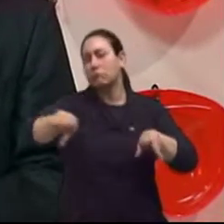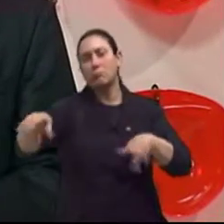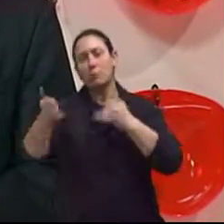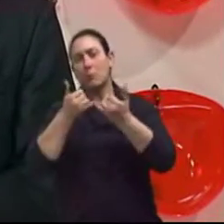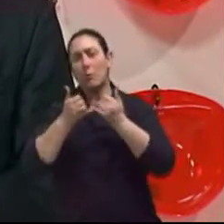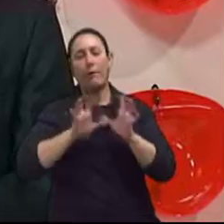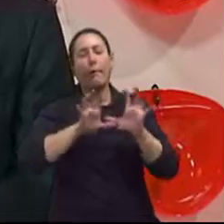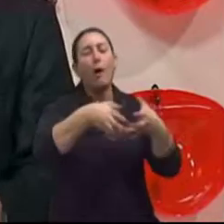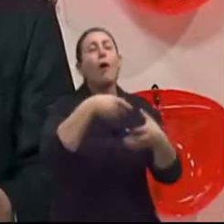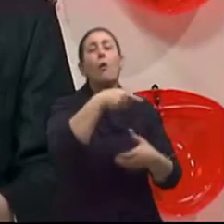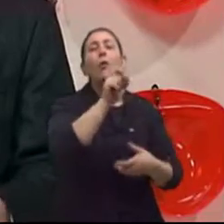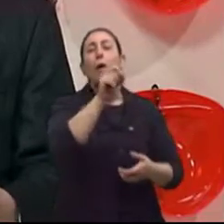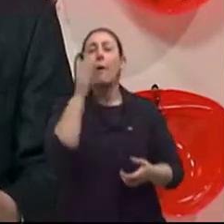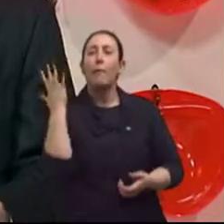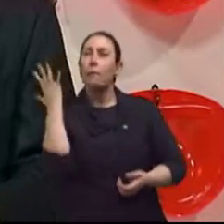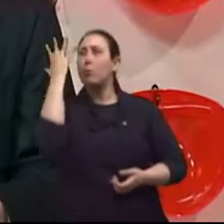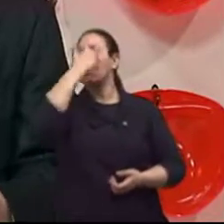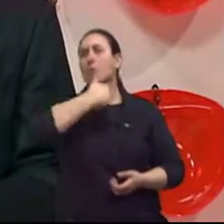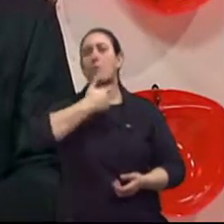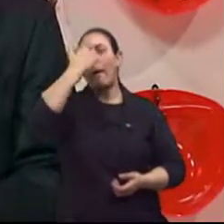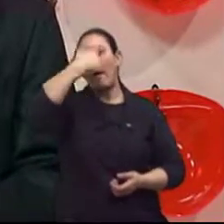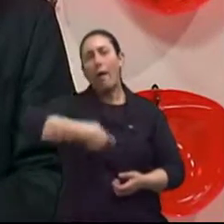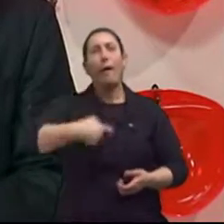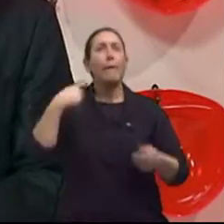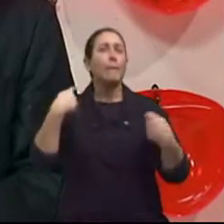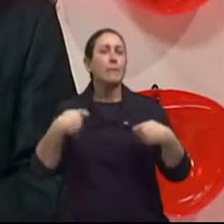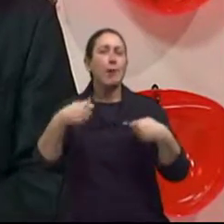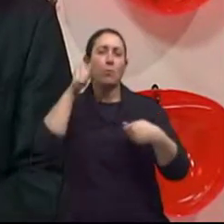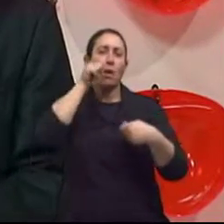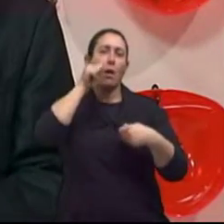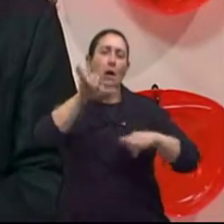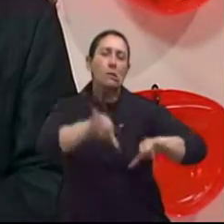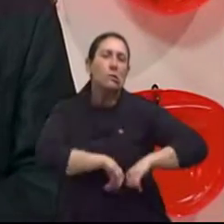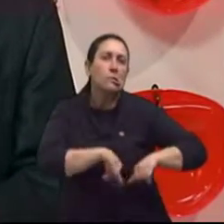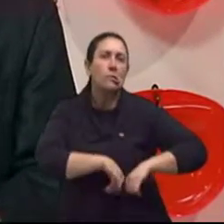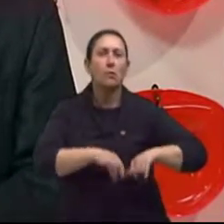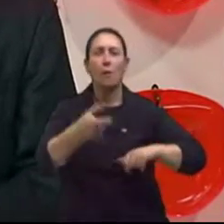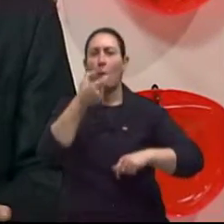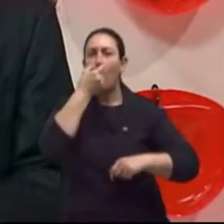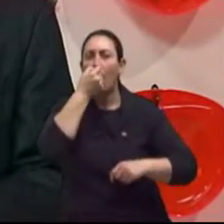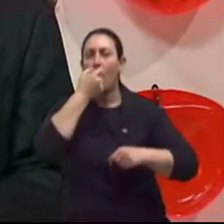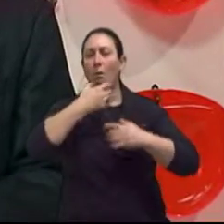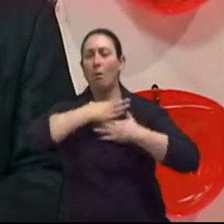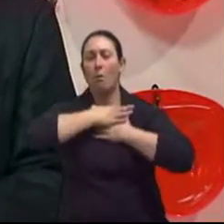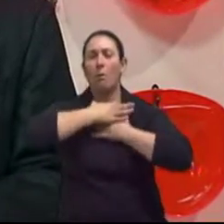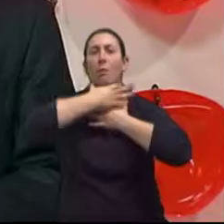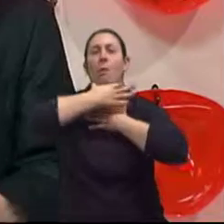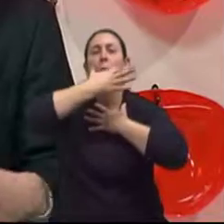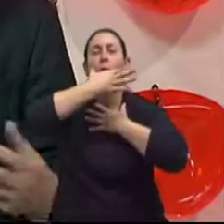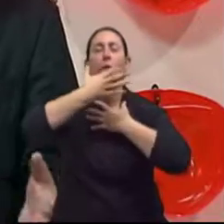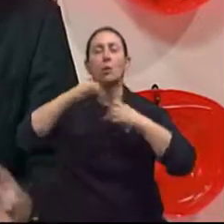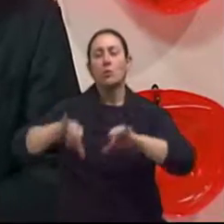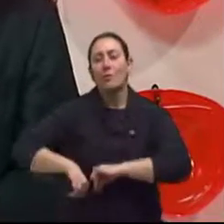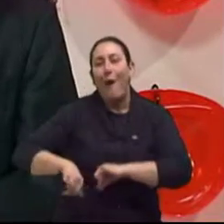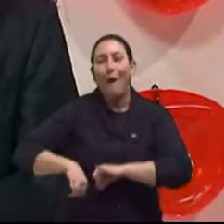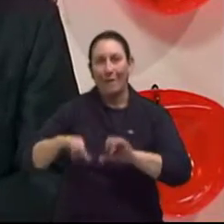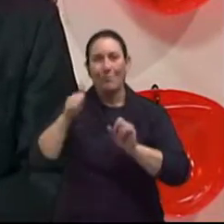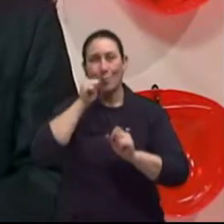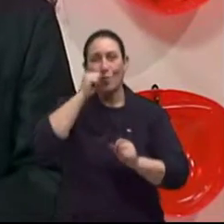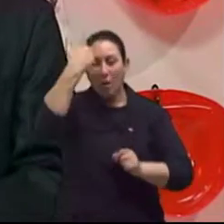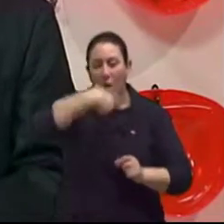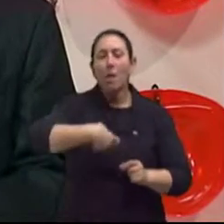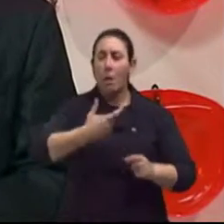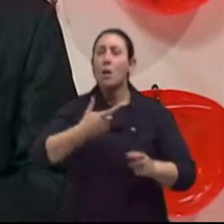lá, o conceito de beleza e os sacrifícios que as mulheres fazem para beleza é bem diferente dos sacrifícios que as mulheres